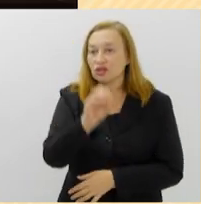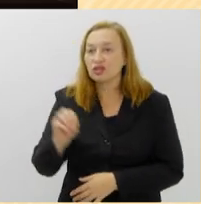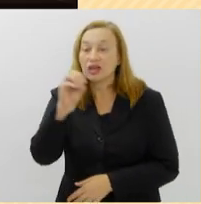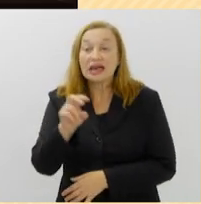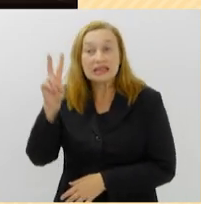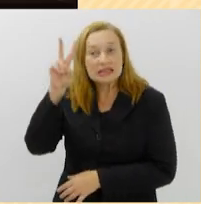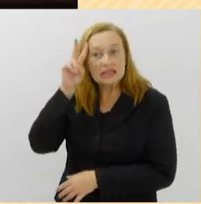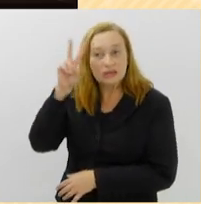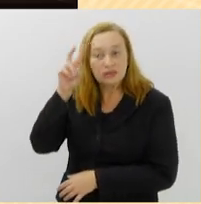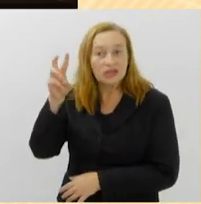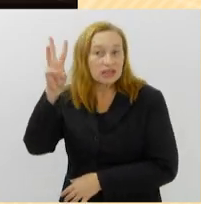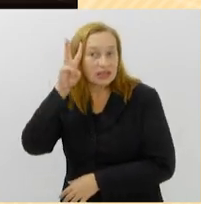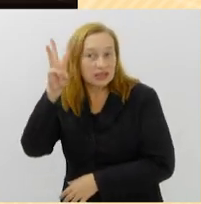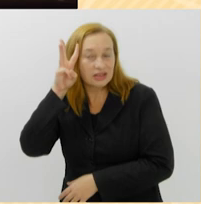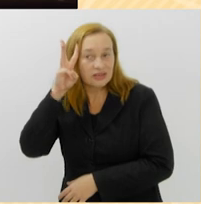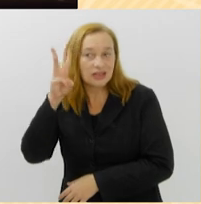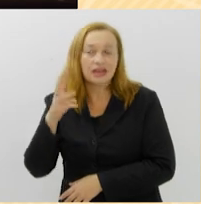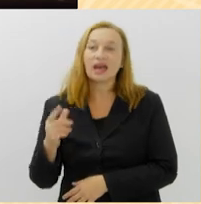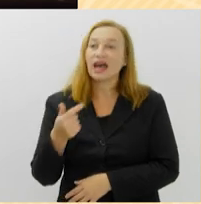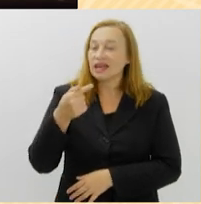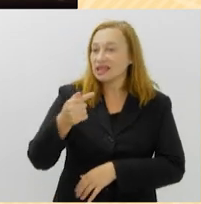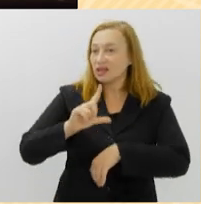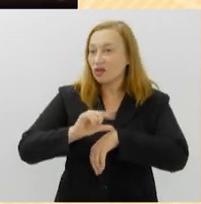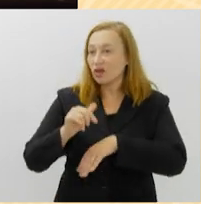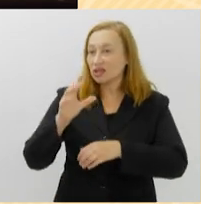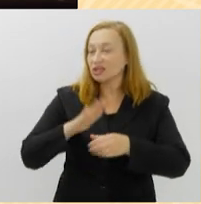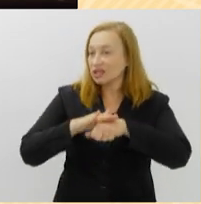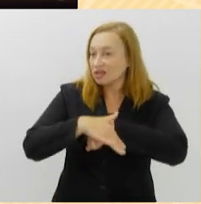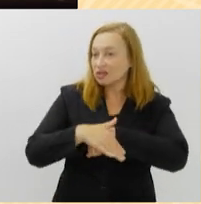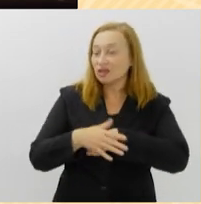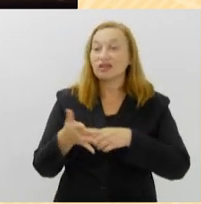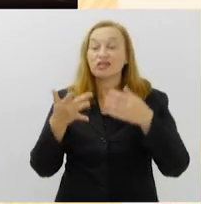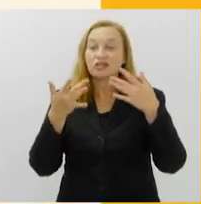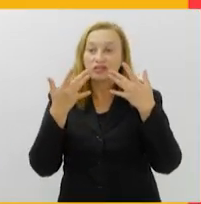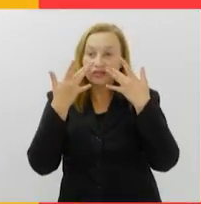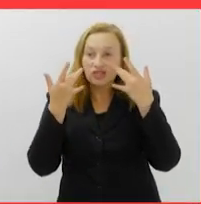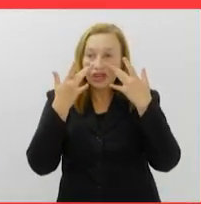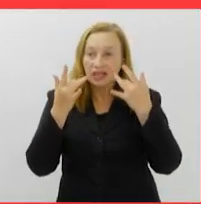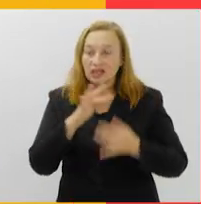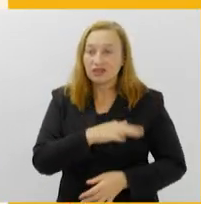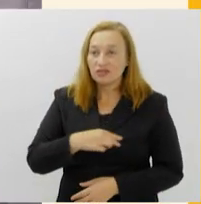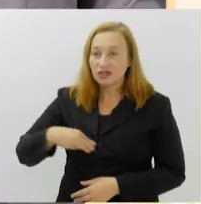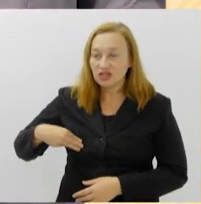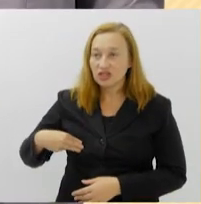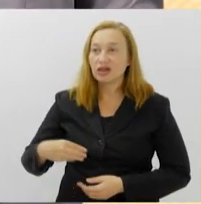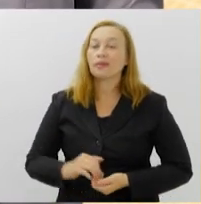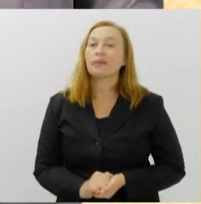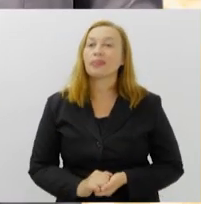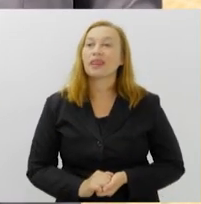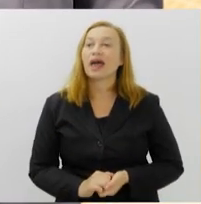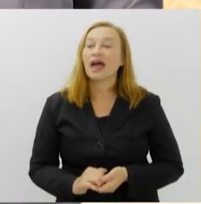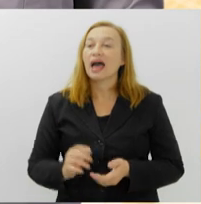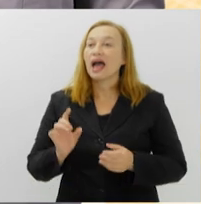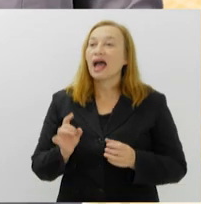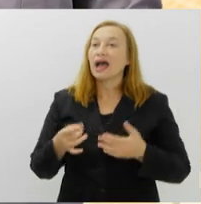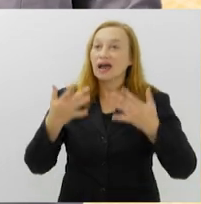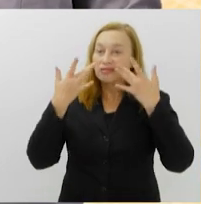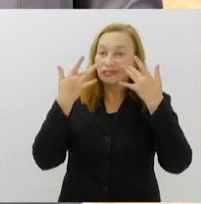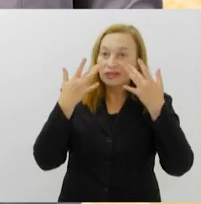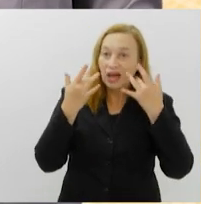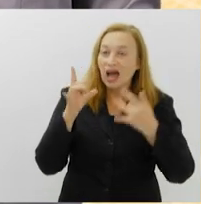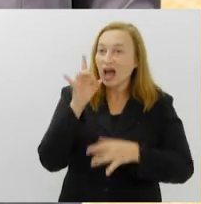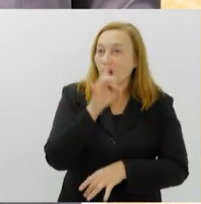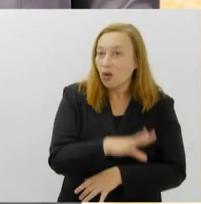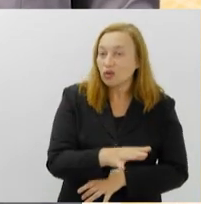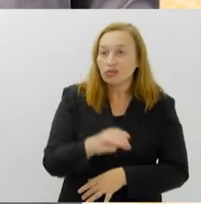segundas e terças-feiras, às sete da noite, no Teatro Fijan Cési Centro. A peça A Última Sessão de Freud